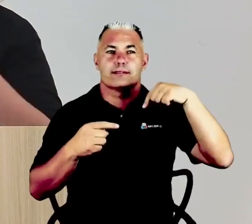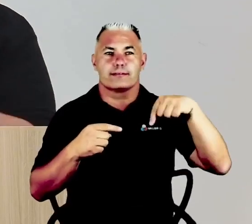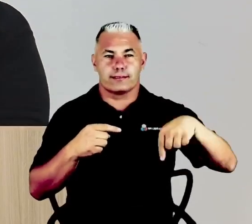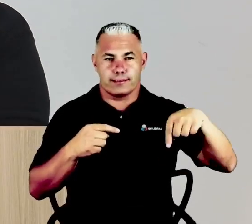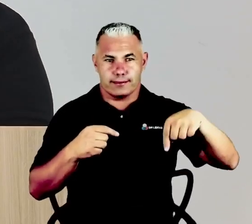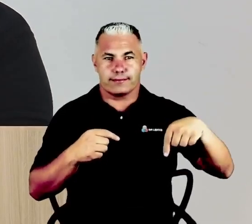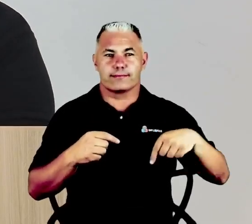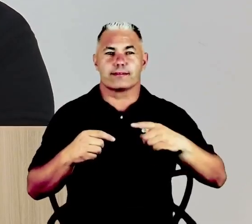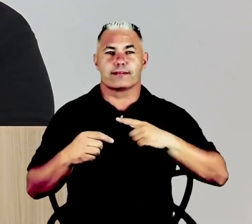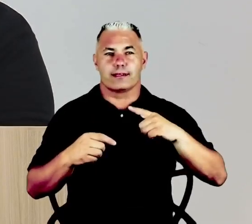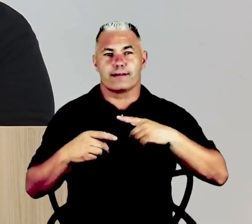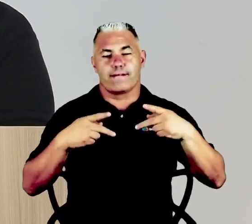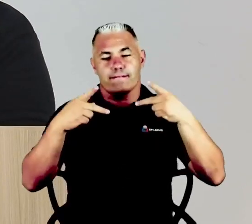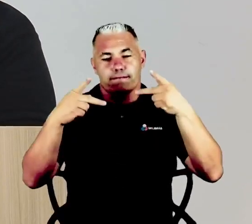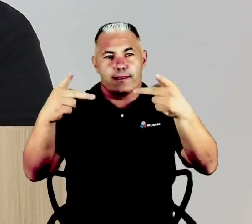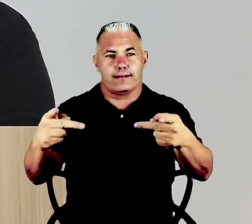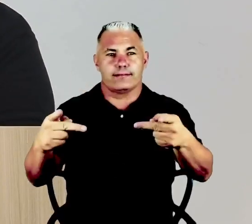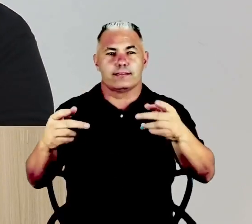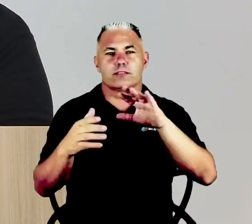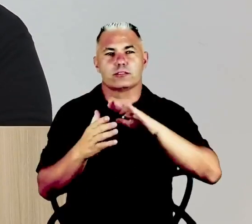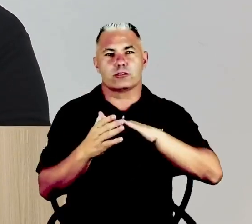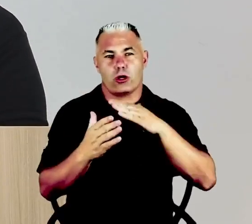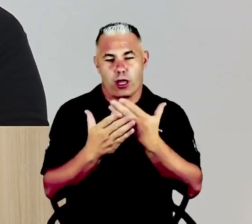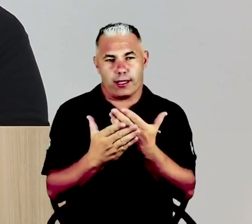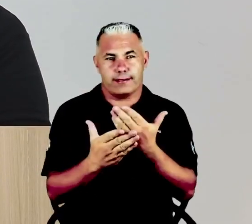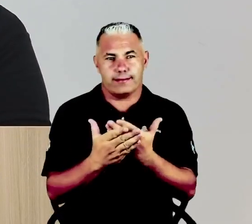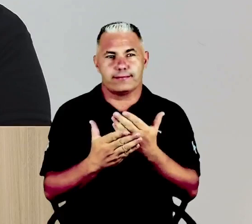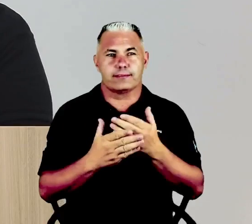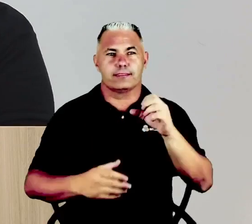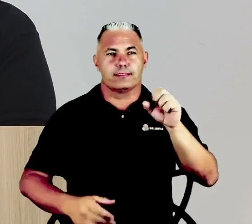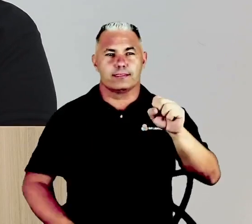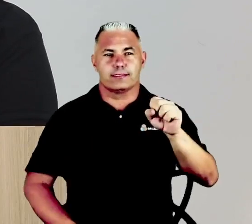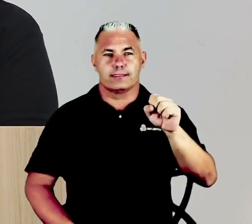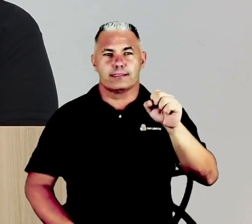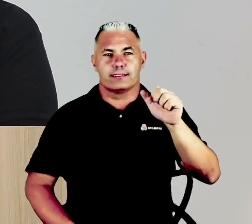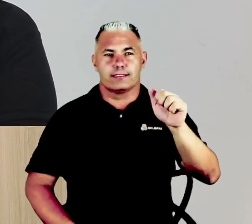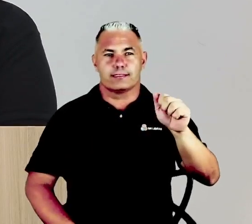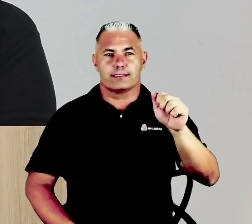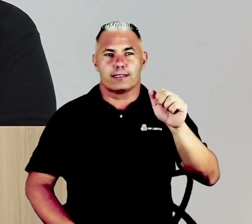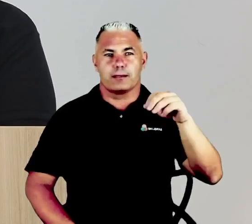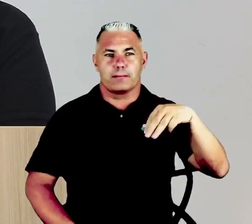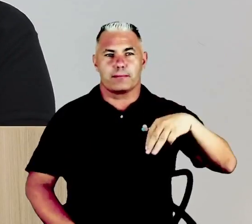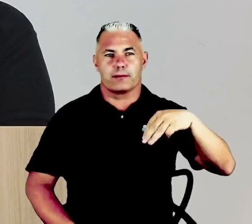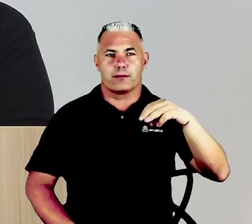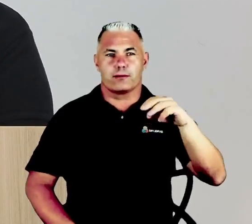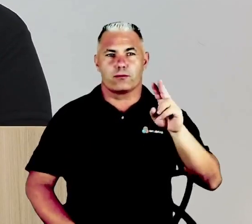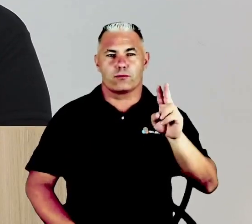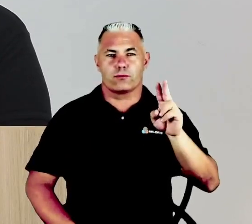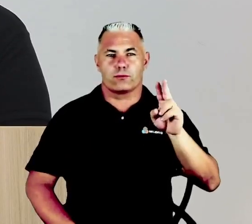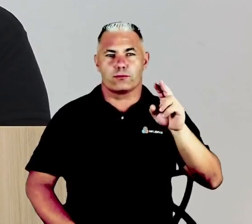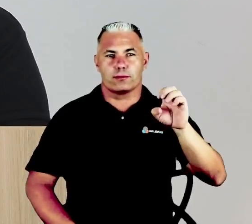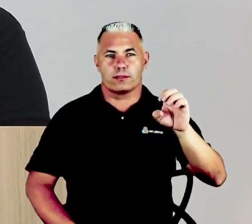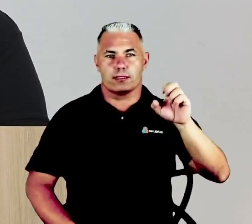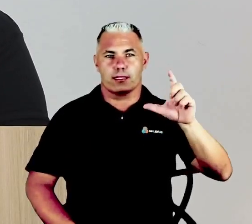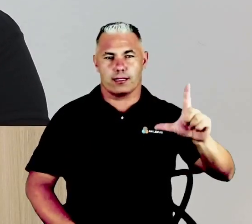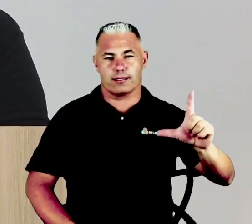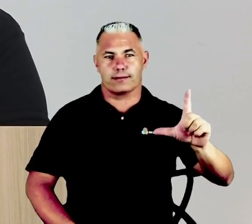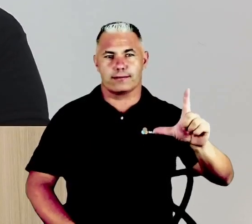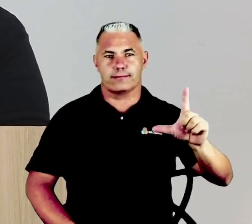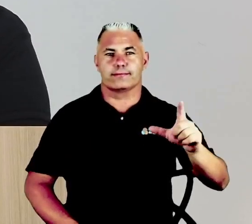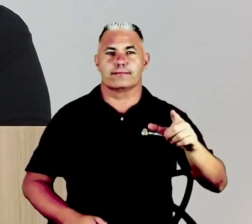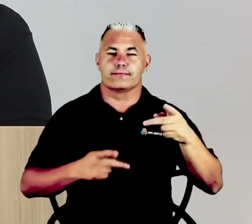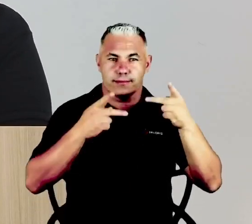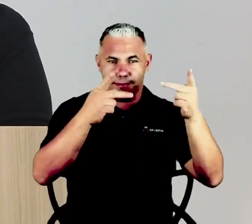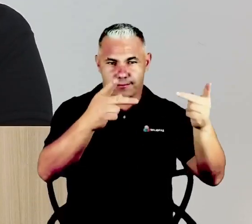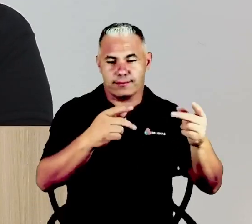no Colégio Samuel Benck, no Oliveira Castro, falando de vida, o nosso projeto, que a gente começou a rodar as escolas,